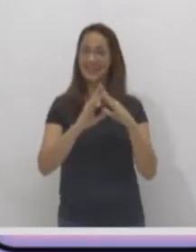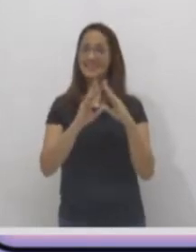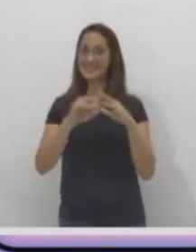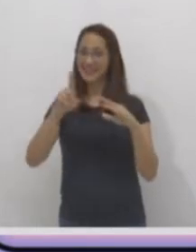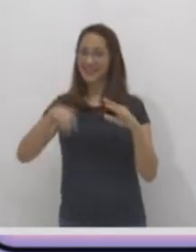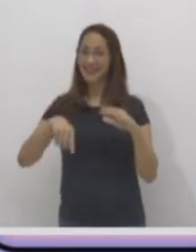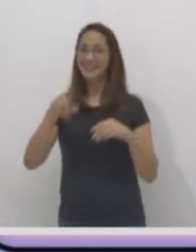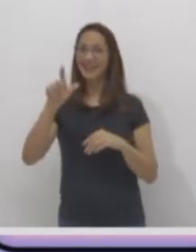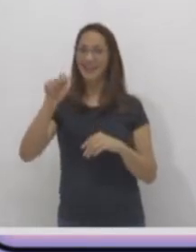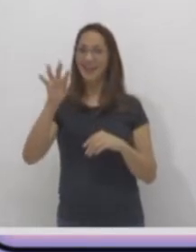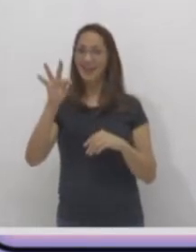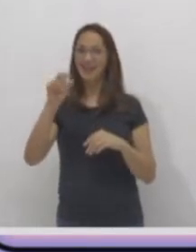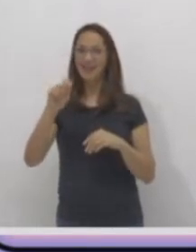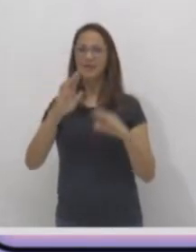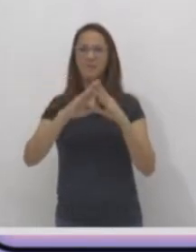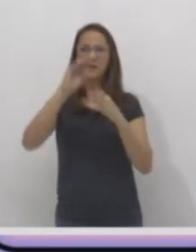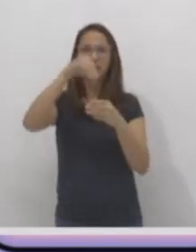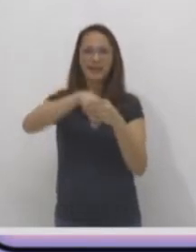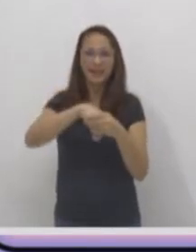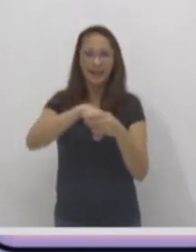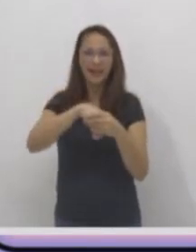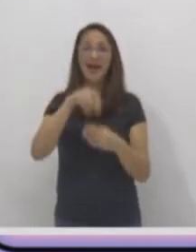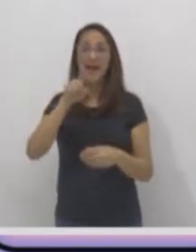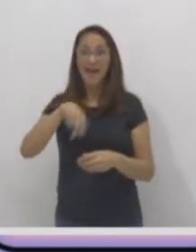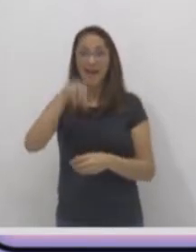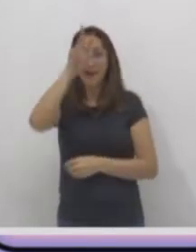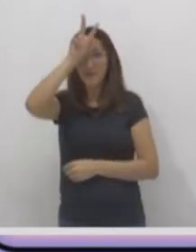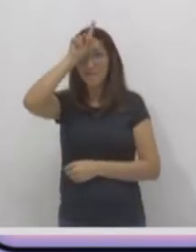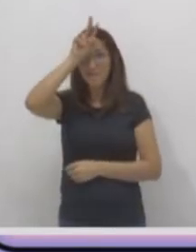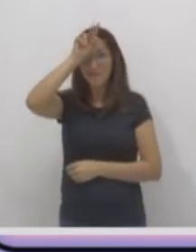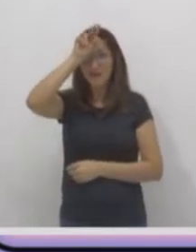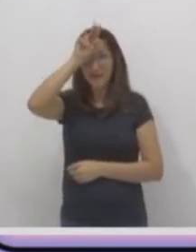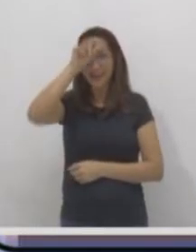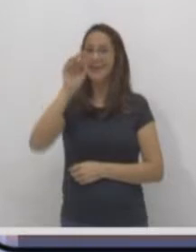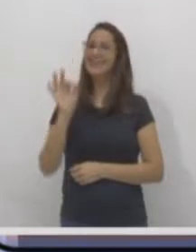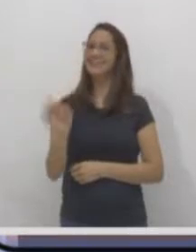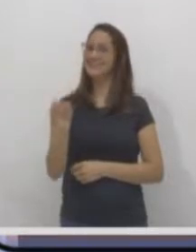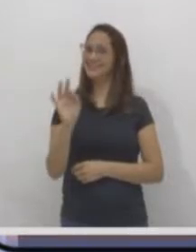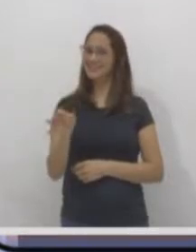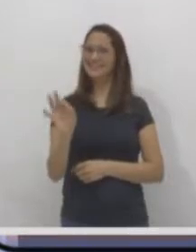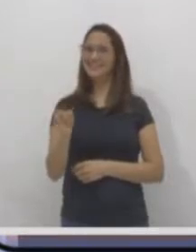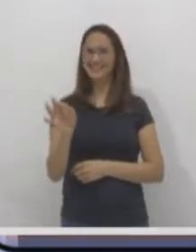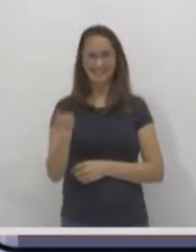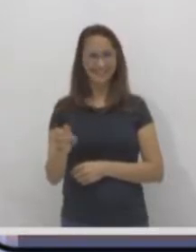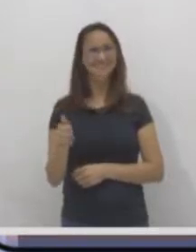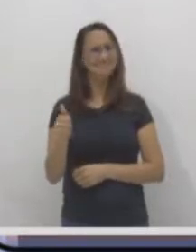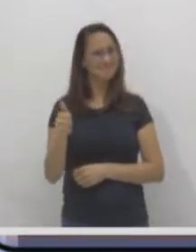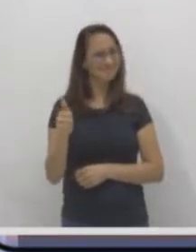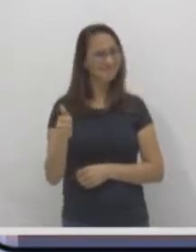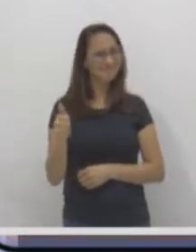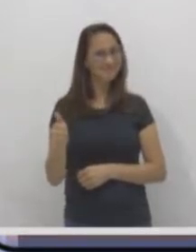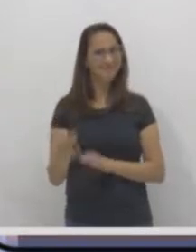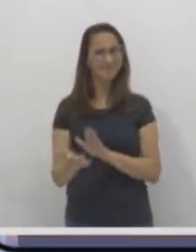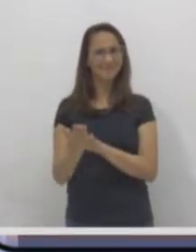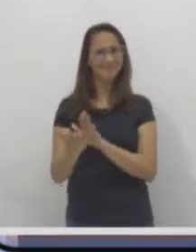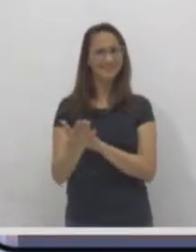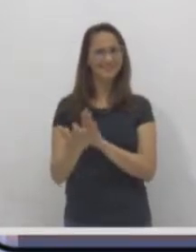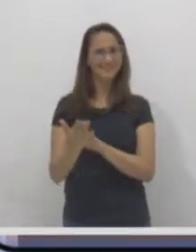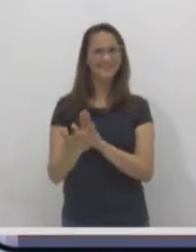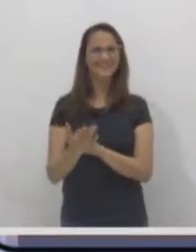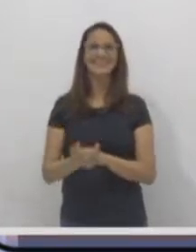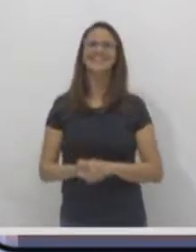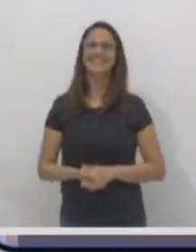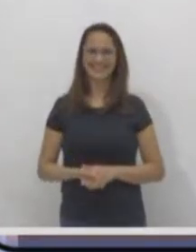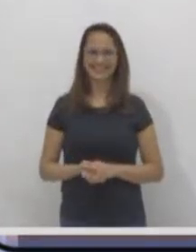Quem mora nela é a barata. Perfeito. Todo mundo ligado. Você está de parabéns, querida